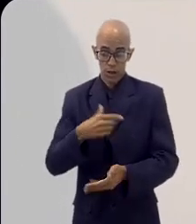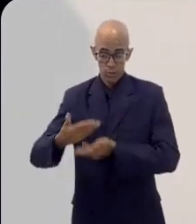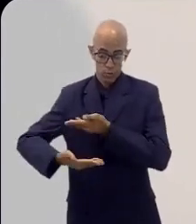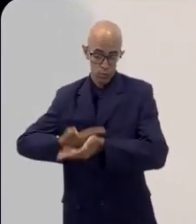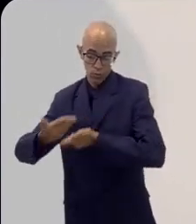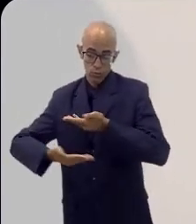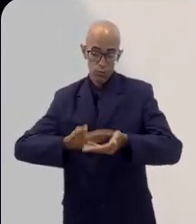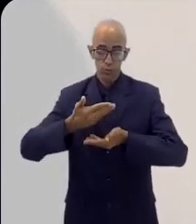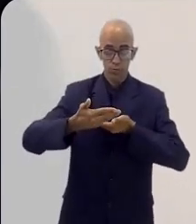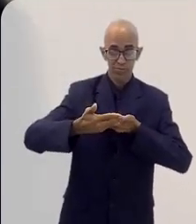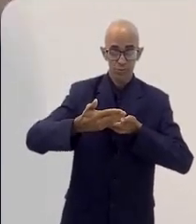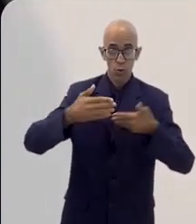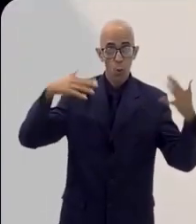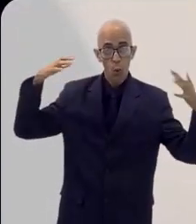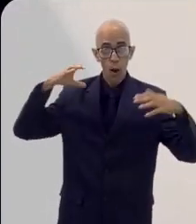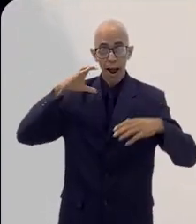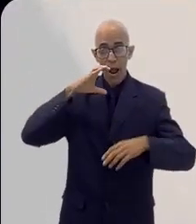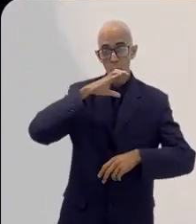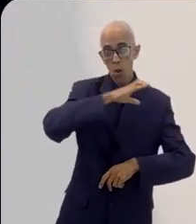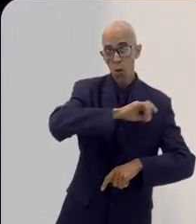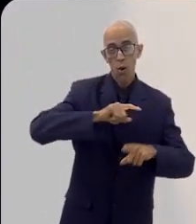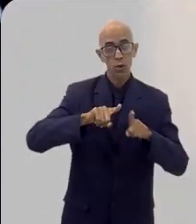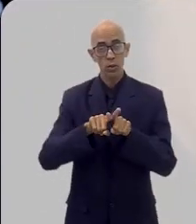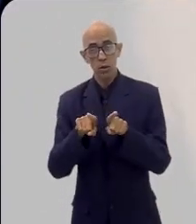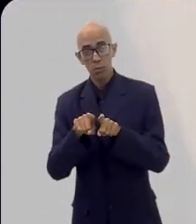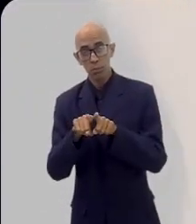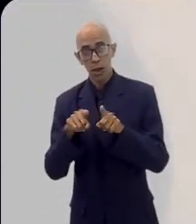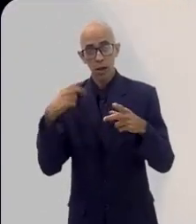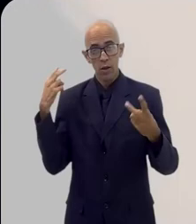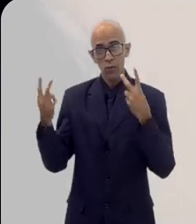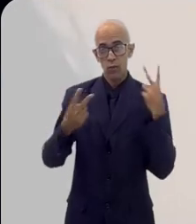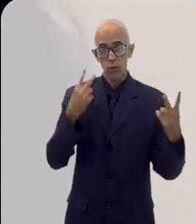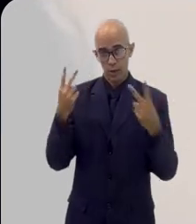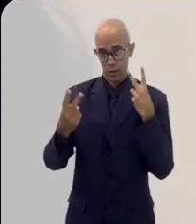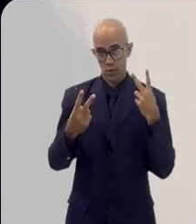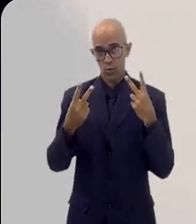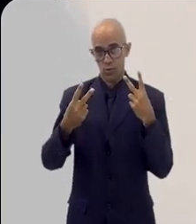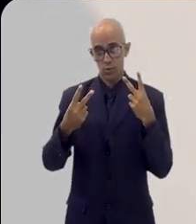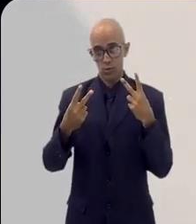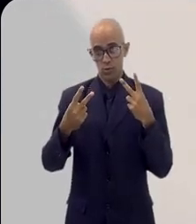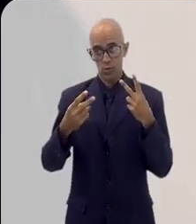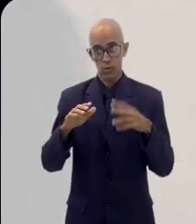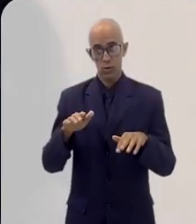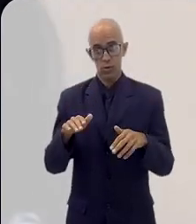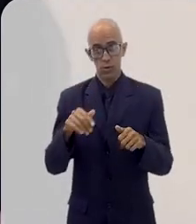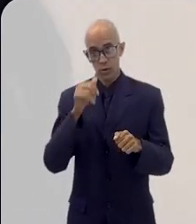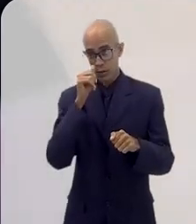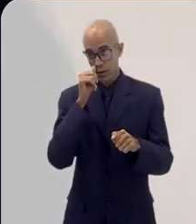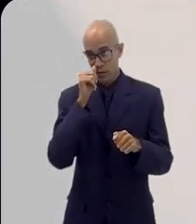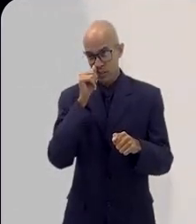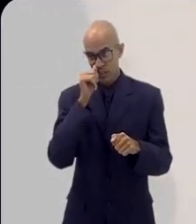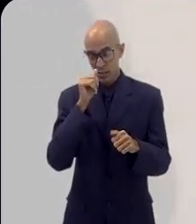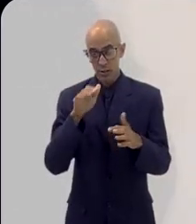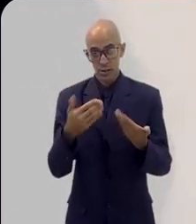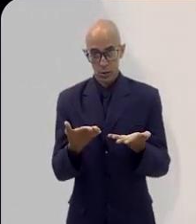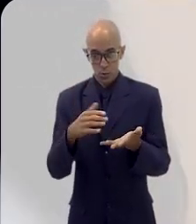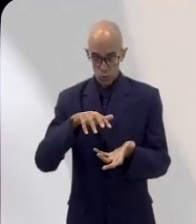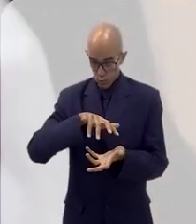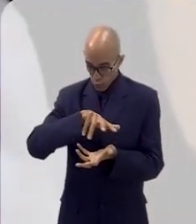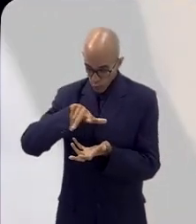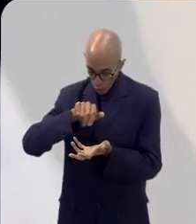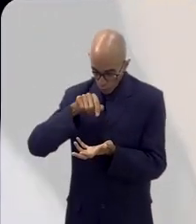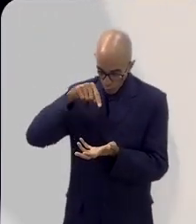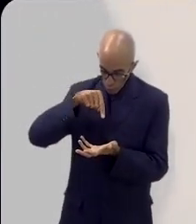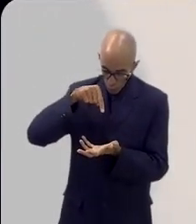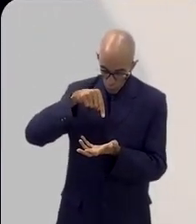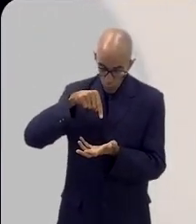combinação ali de temperatura, com velocidade dos ventos e radiação. Então, no nosso atlas solarimétrico, que a gente chama na